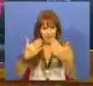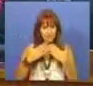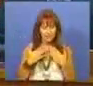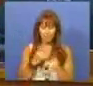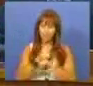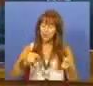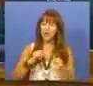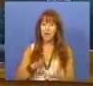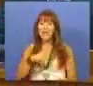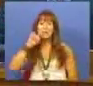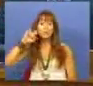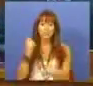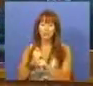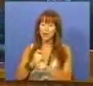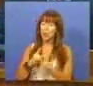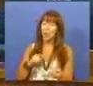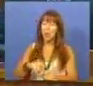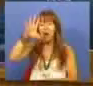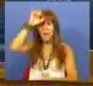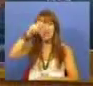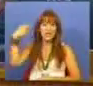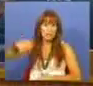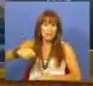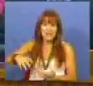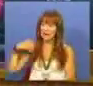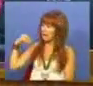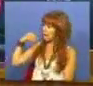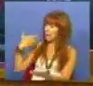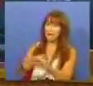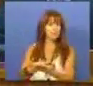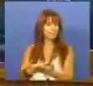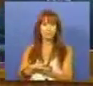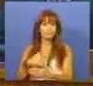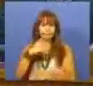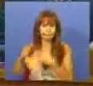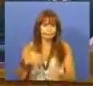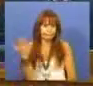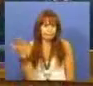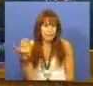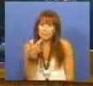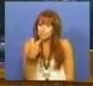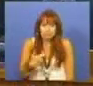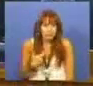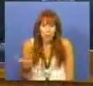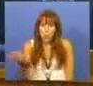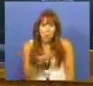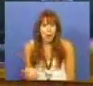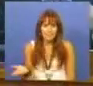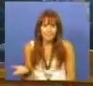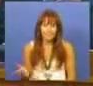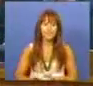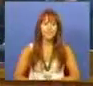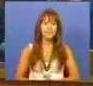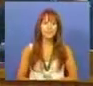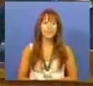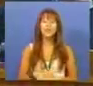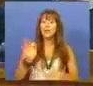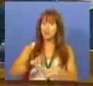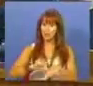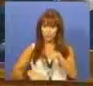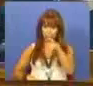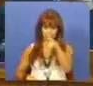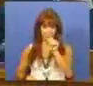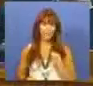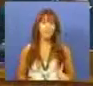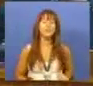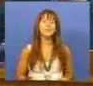já que dirigimos um requerimento ao Sr. Ministro da Presidência, que até hoje continua sem resposta. Por isso,